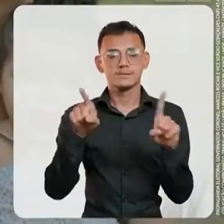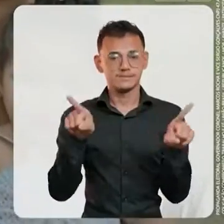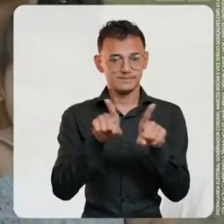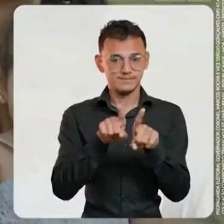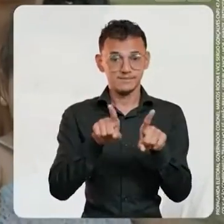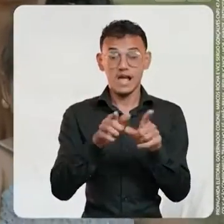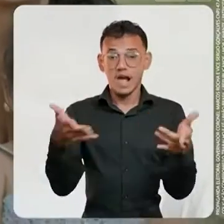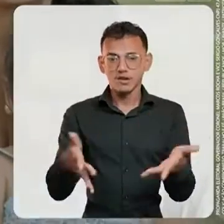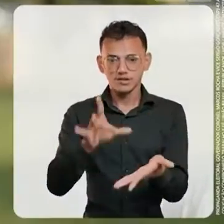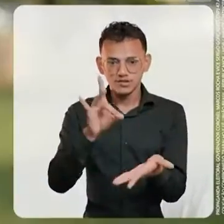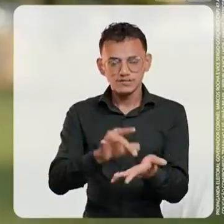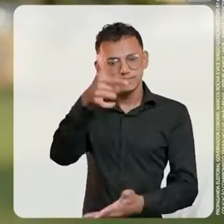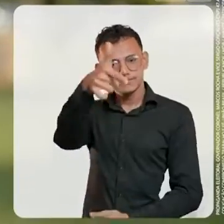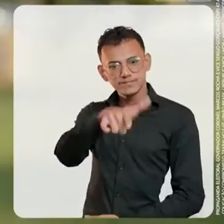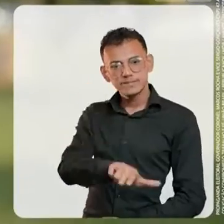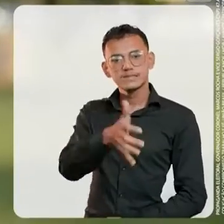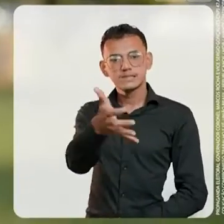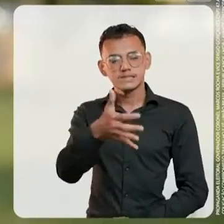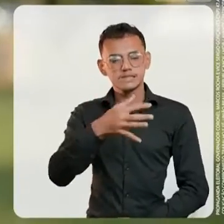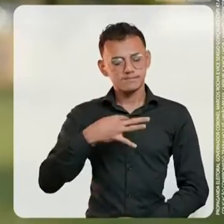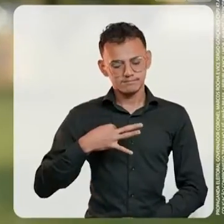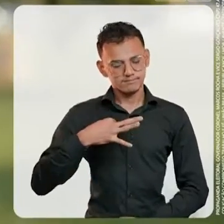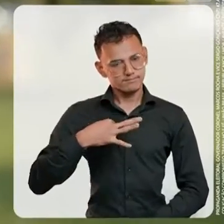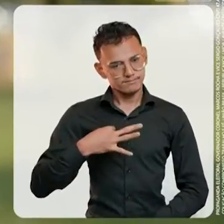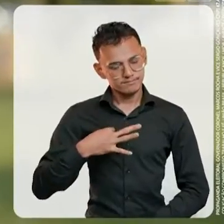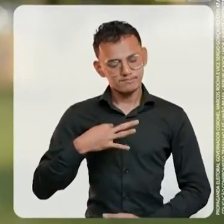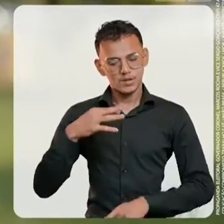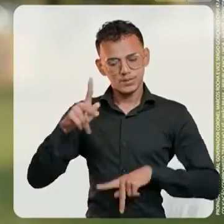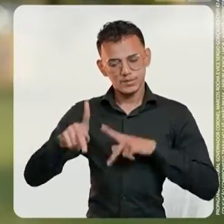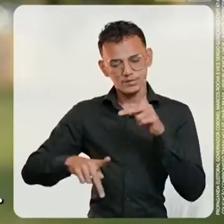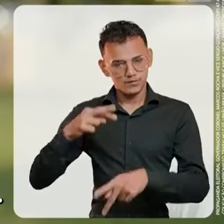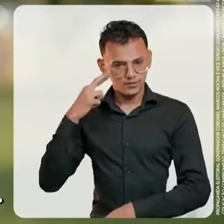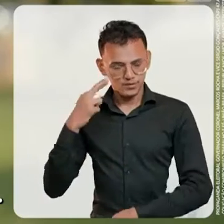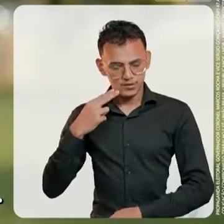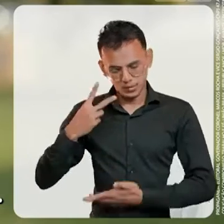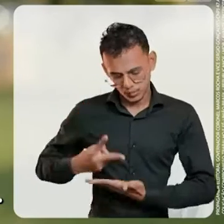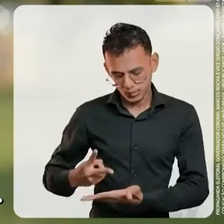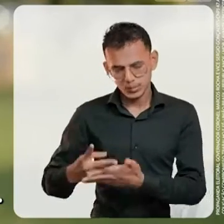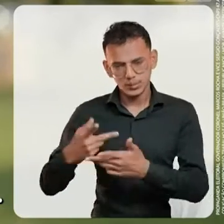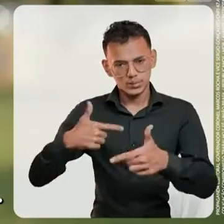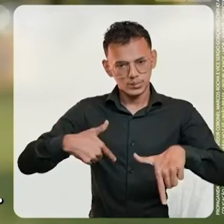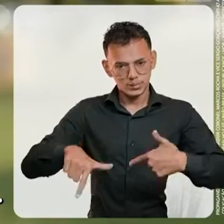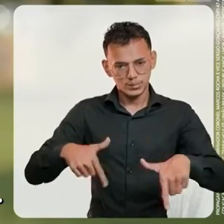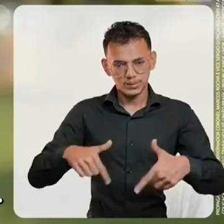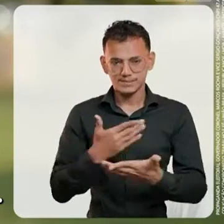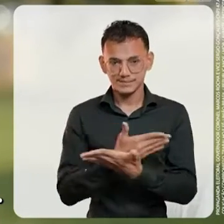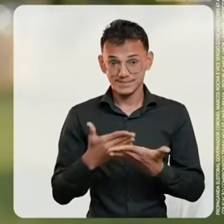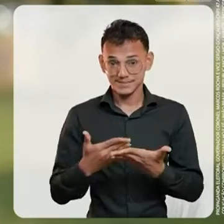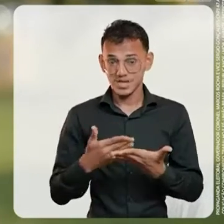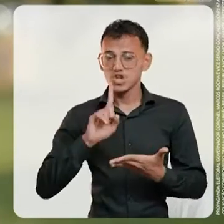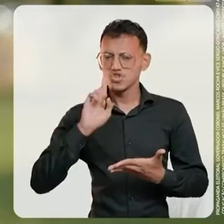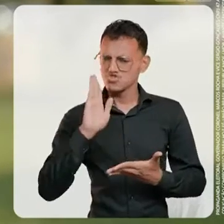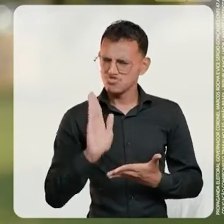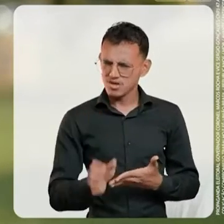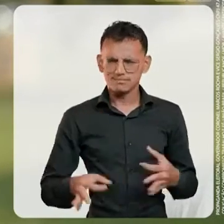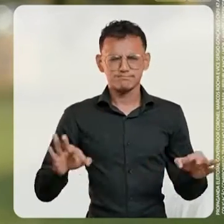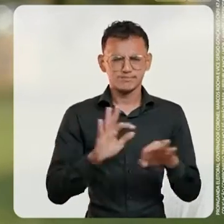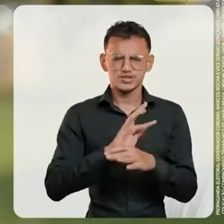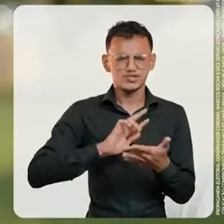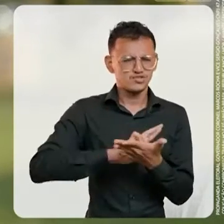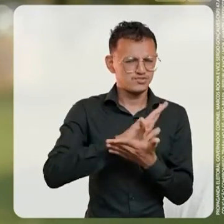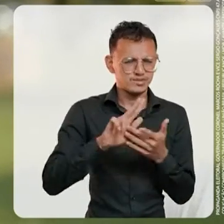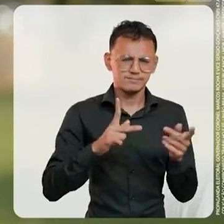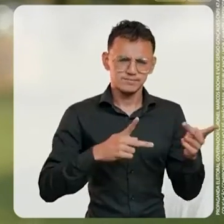Agora estamos mais uma vez nos colocando à disposição dos rondonienses para continuar o trabalho que começamos. Fizemos muito por